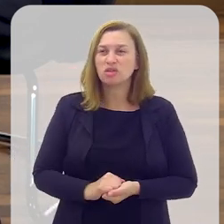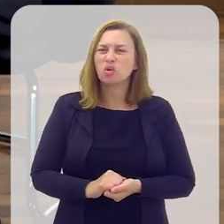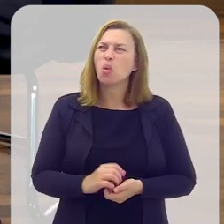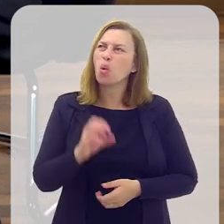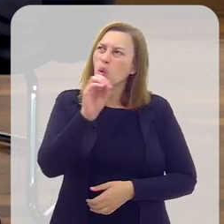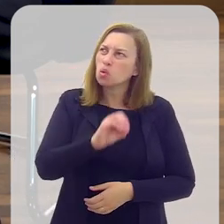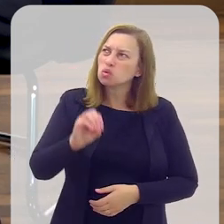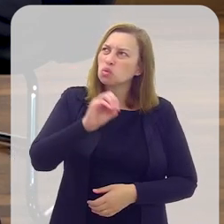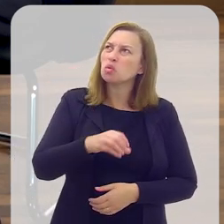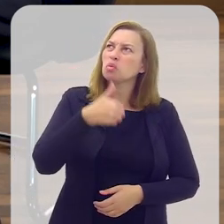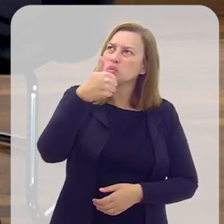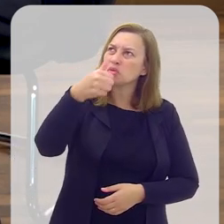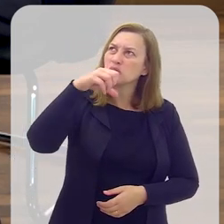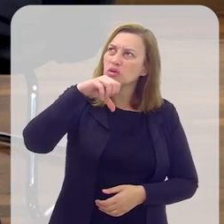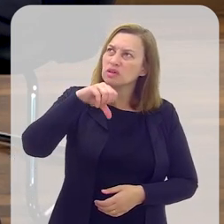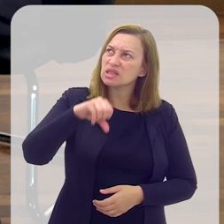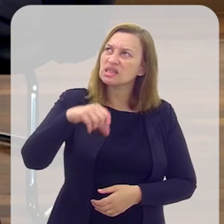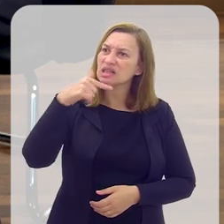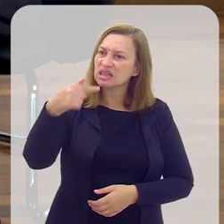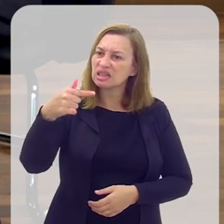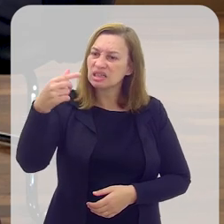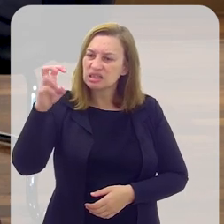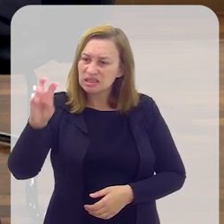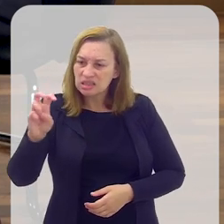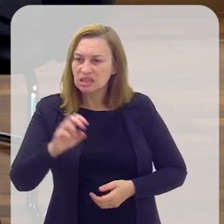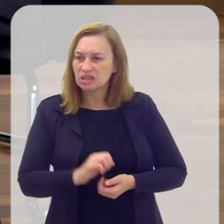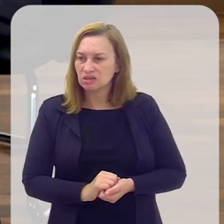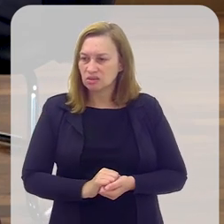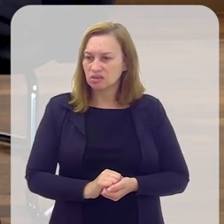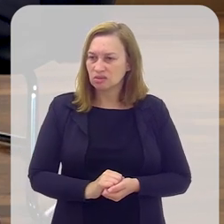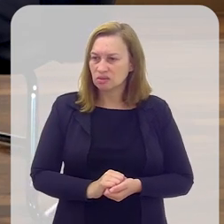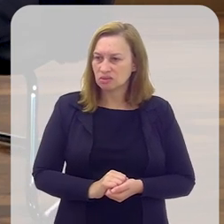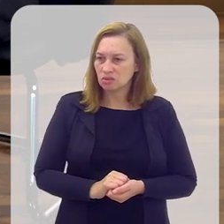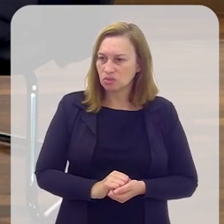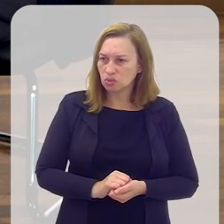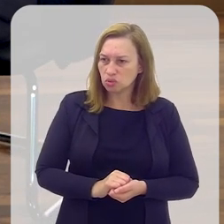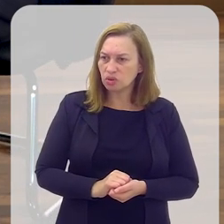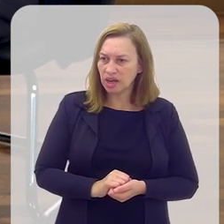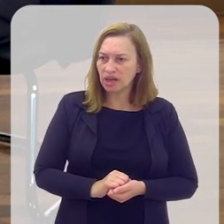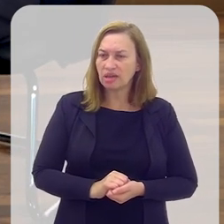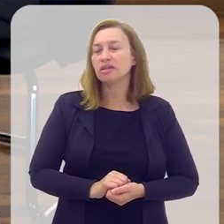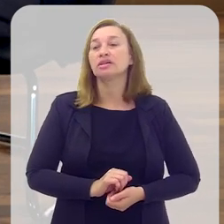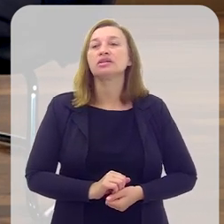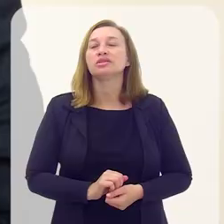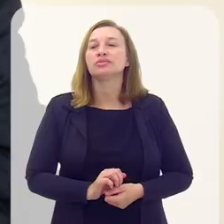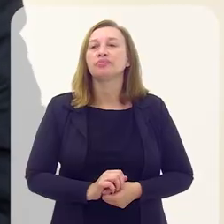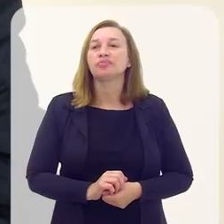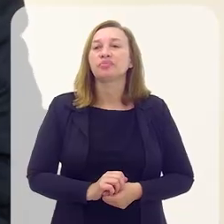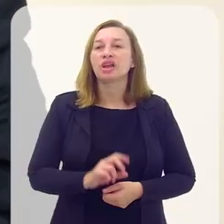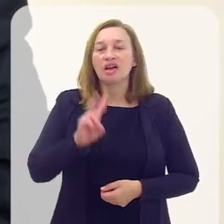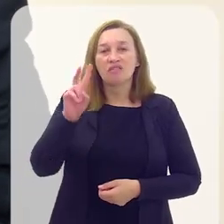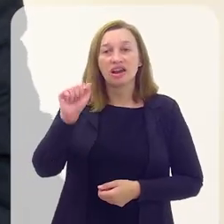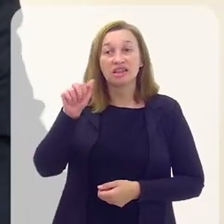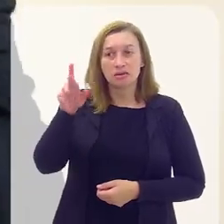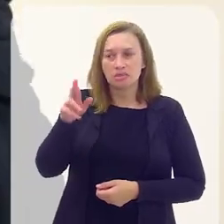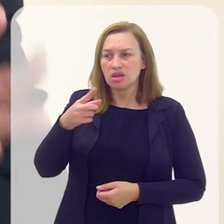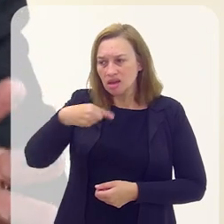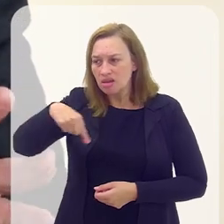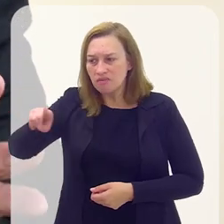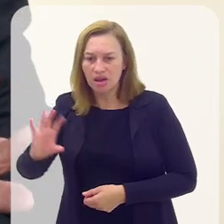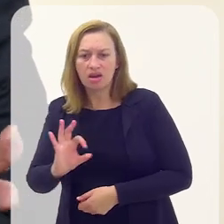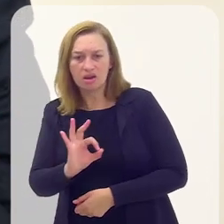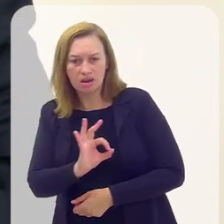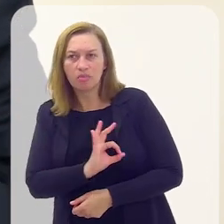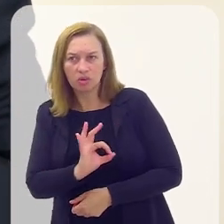e isso foi em outubro de 1975. E os próprios colegas da redação cercaram ele e disseram, não, o Vladimir se